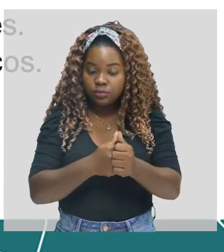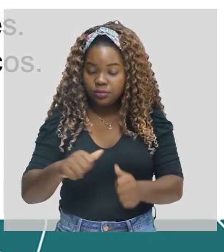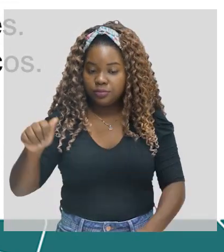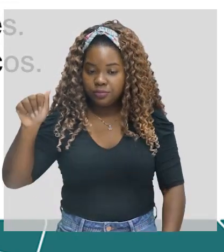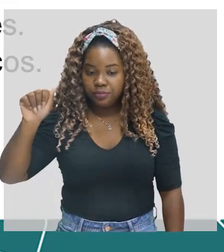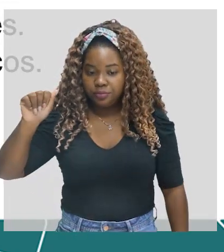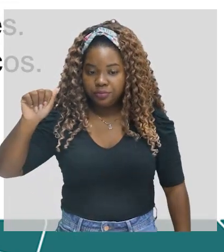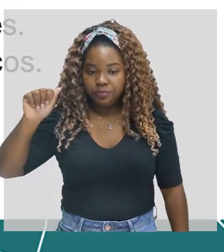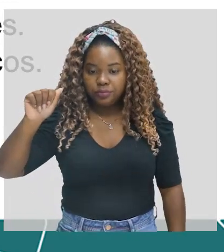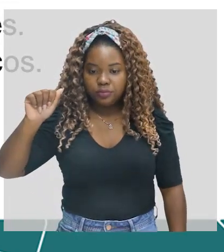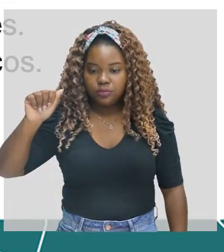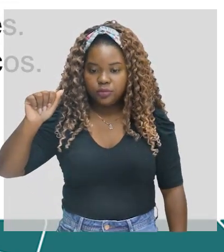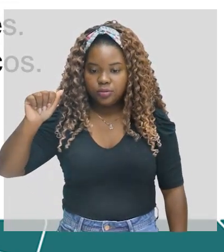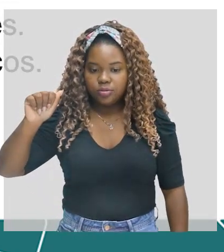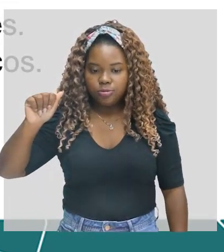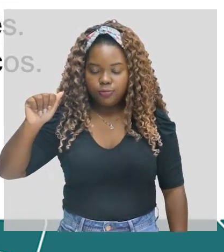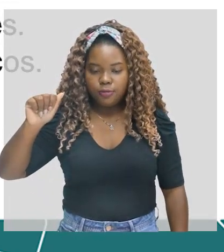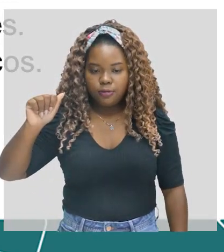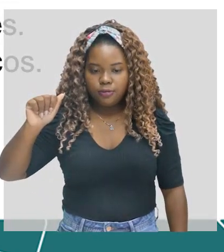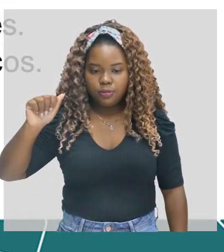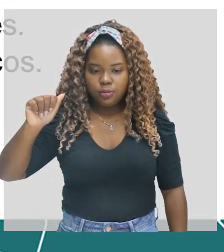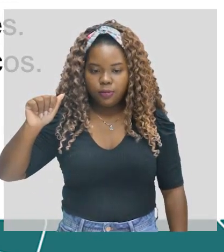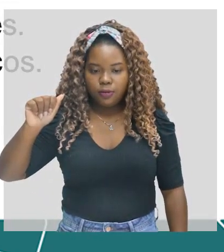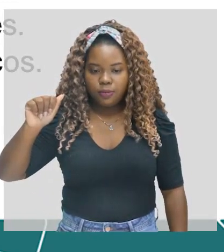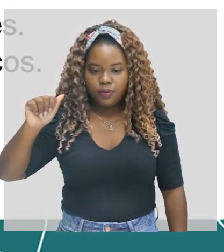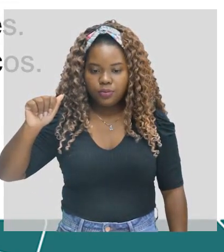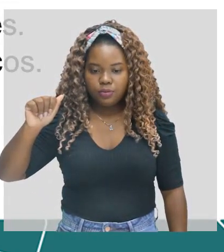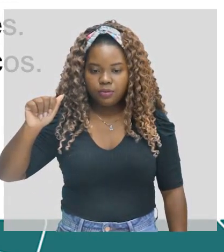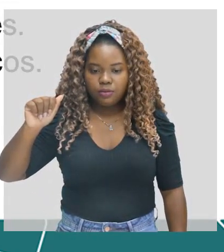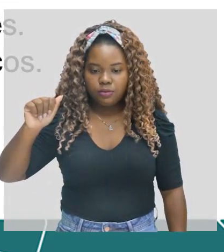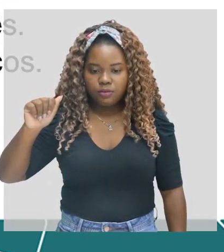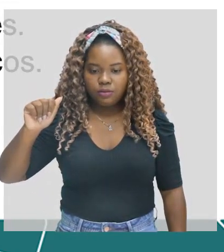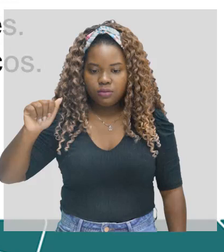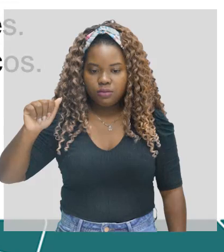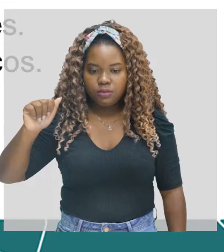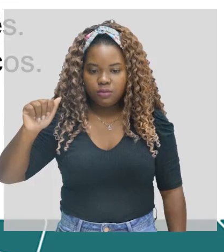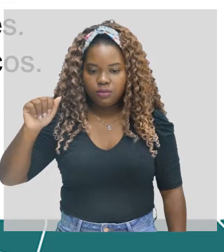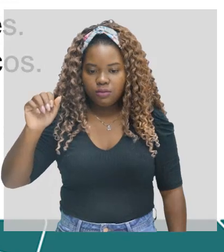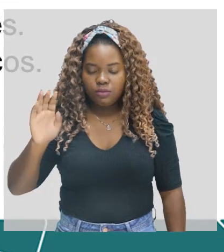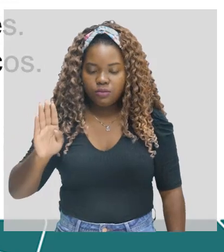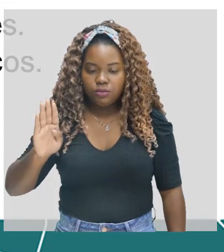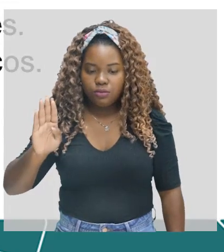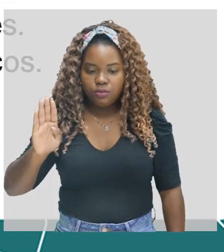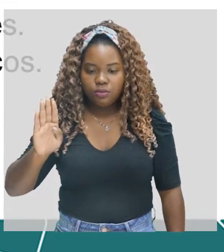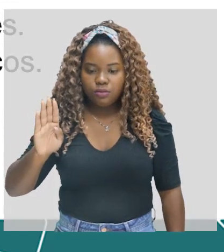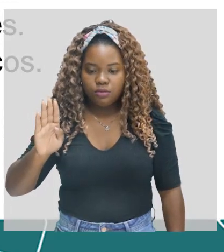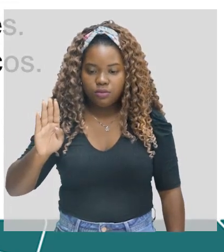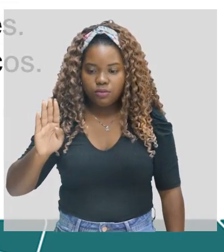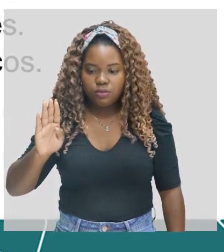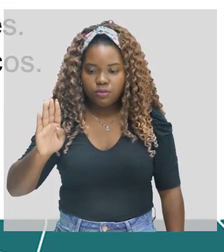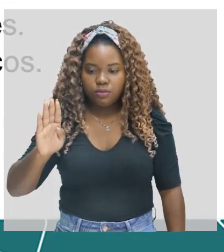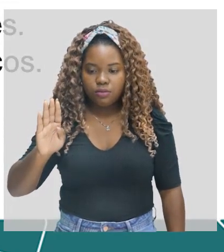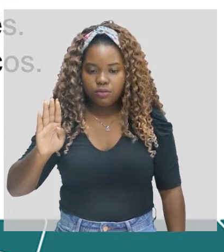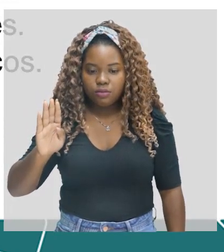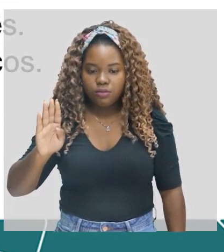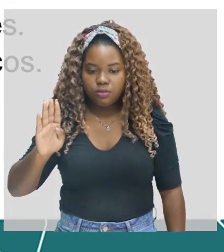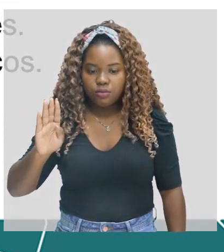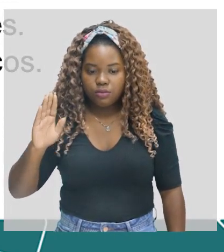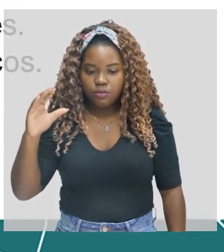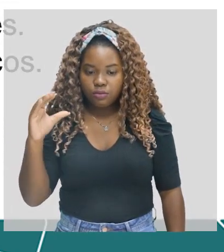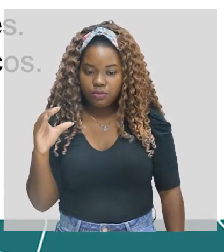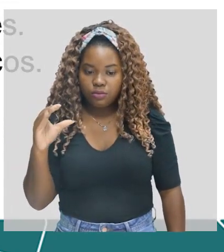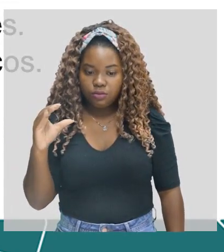Analisa as reações psicológicas da personagem com o efeito das influências sociais? É um composto resultante de formas originais do